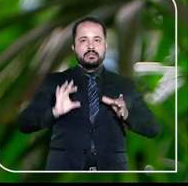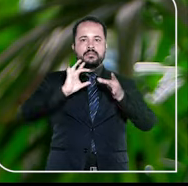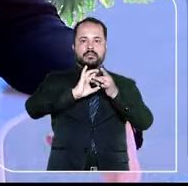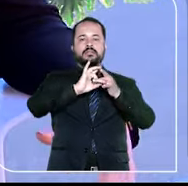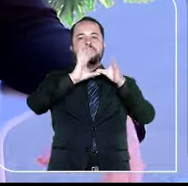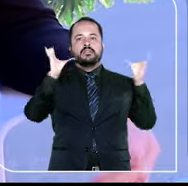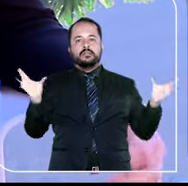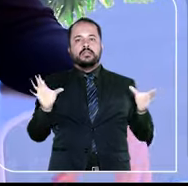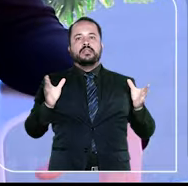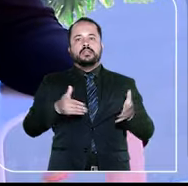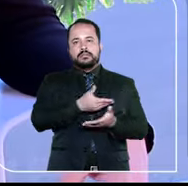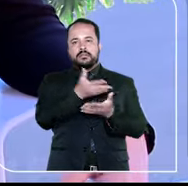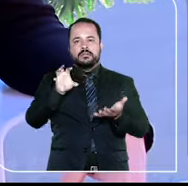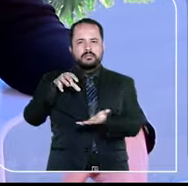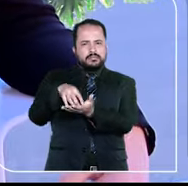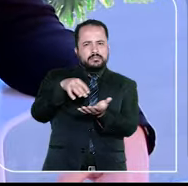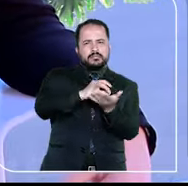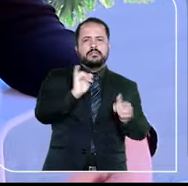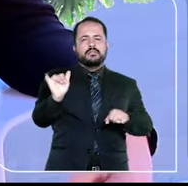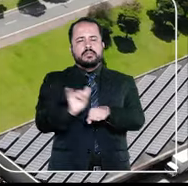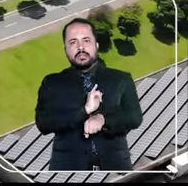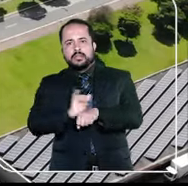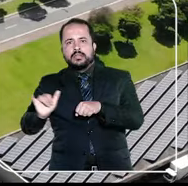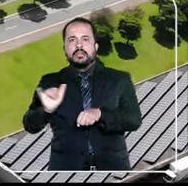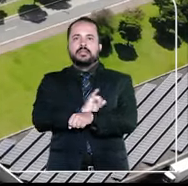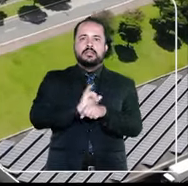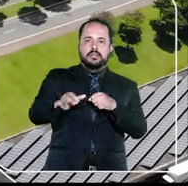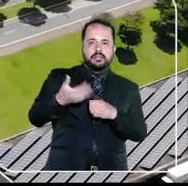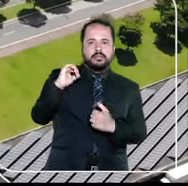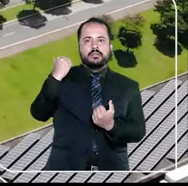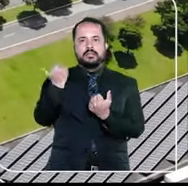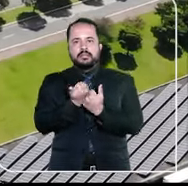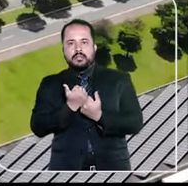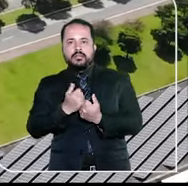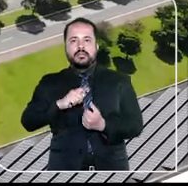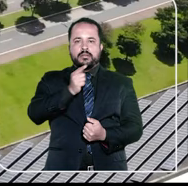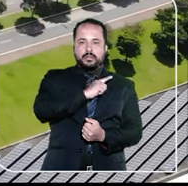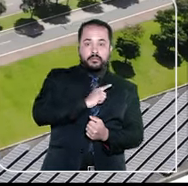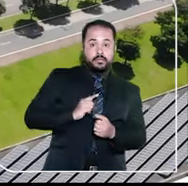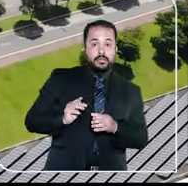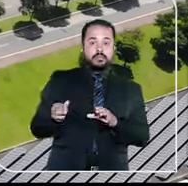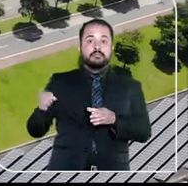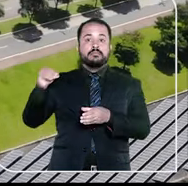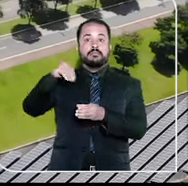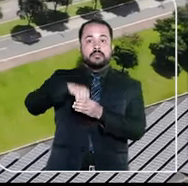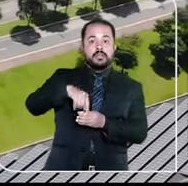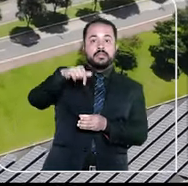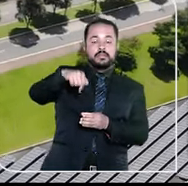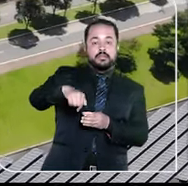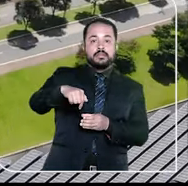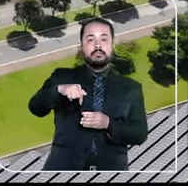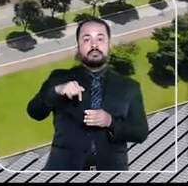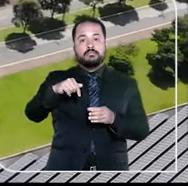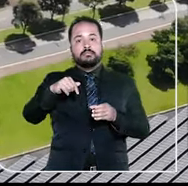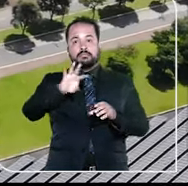democrática. A gente é uma unidade estratégica que colabora para a governança corporativa do tribunal.